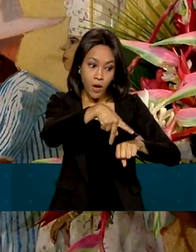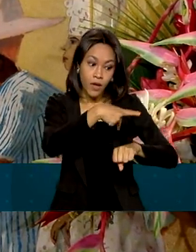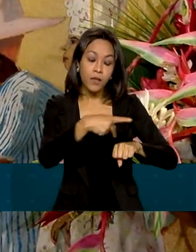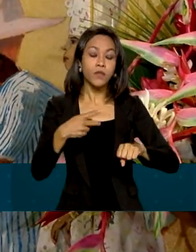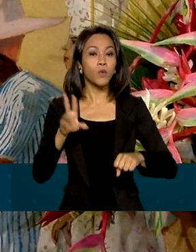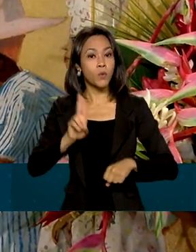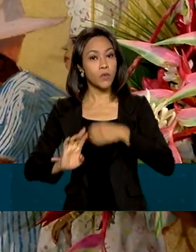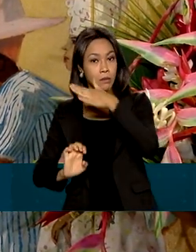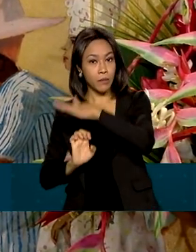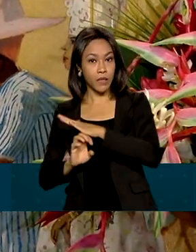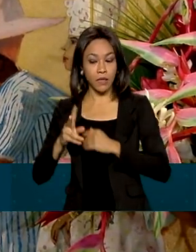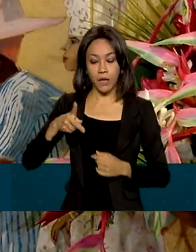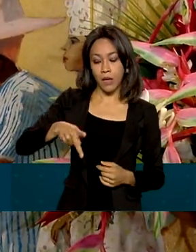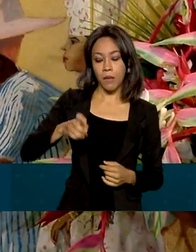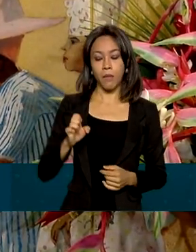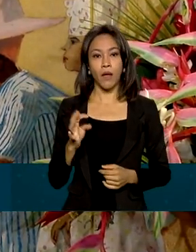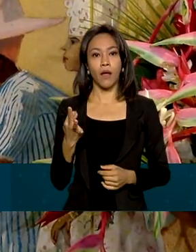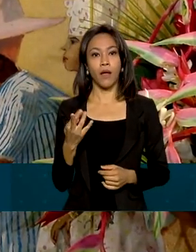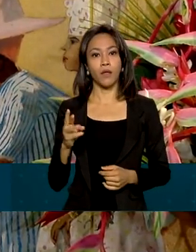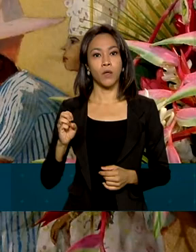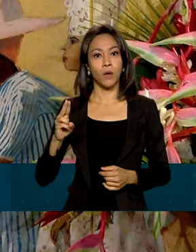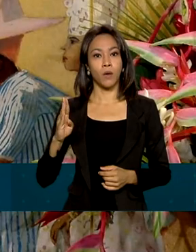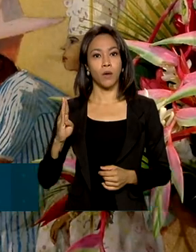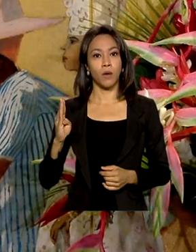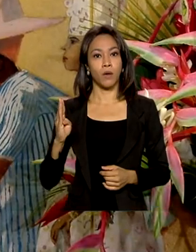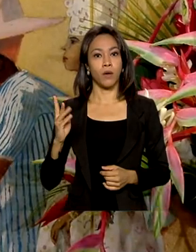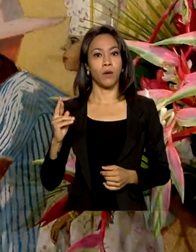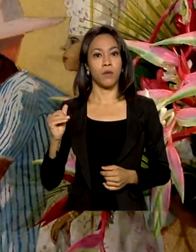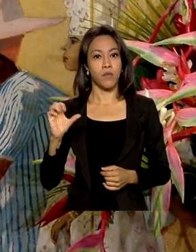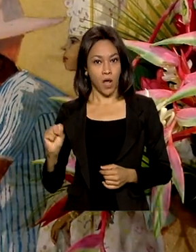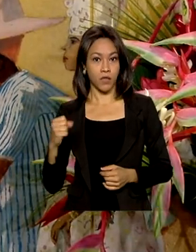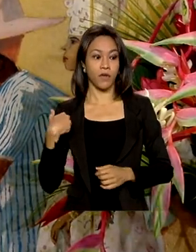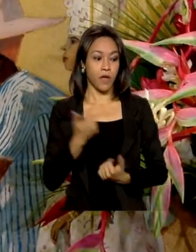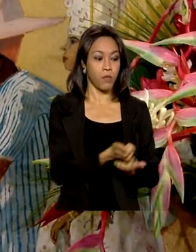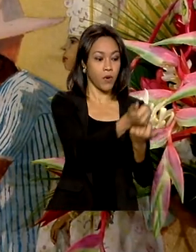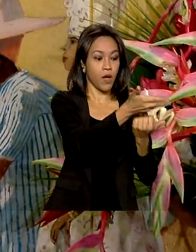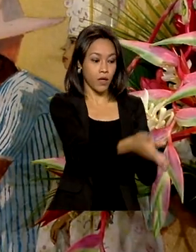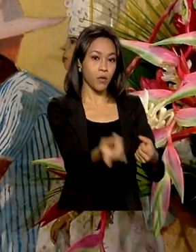Petrobras, venha aqui colaborar na prospecção de petróleo e gás. Obrigado. Obrigado. Obrigado. Obrigado.